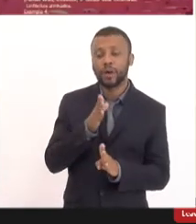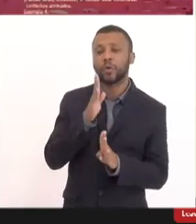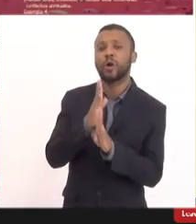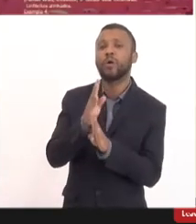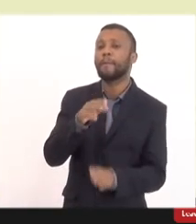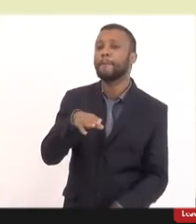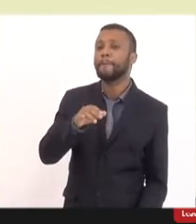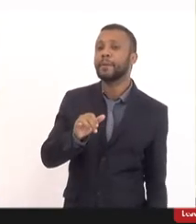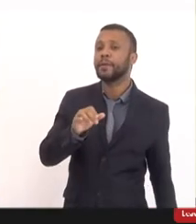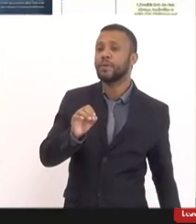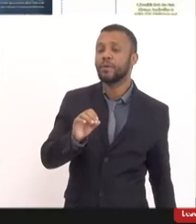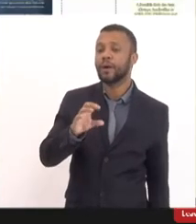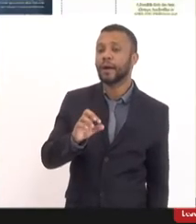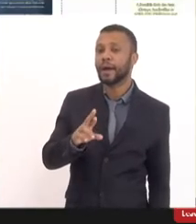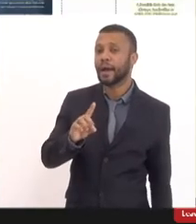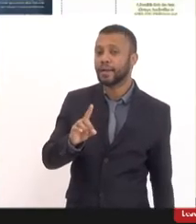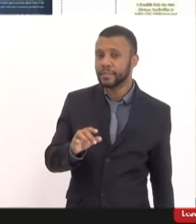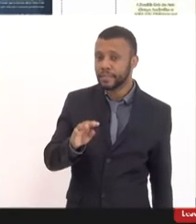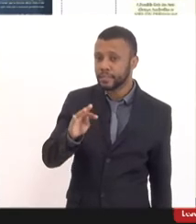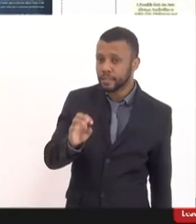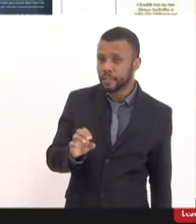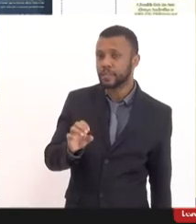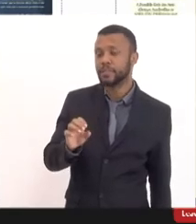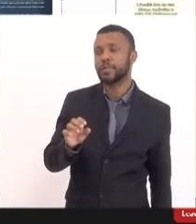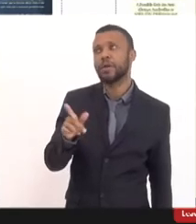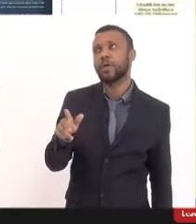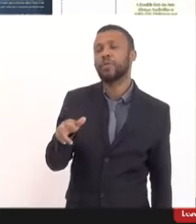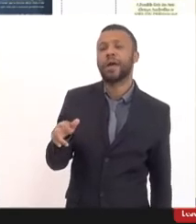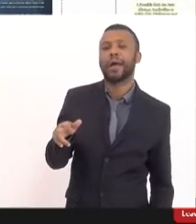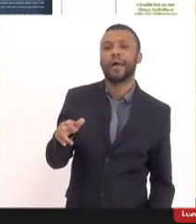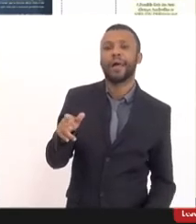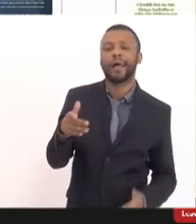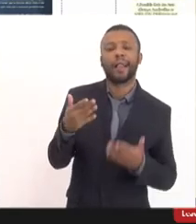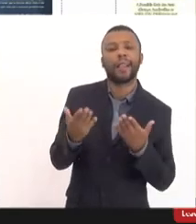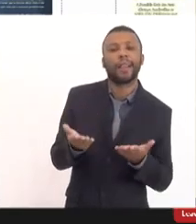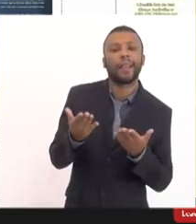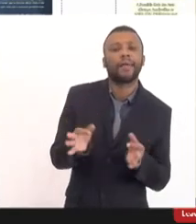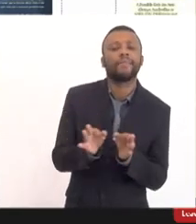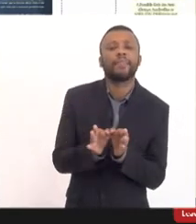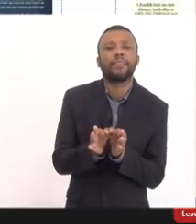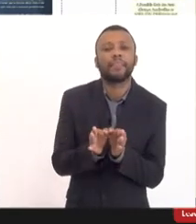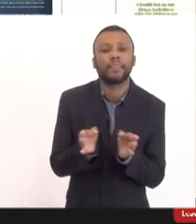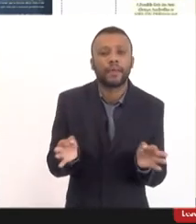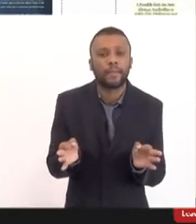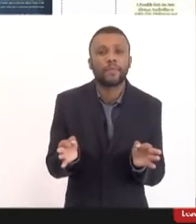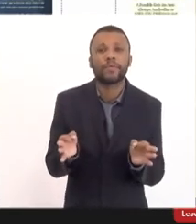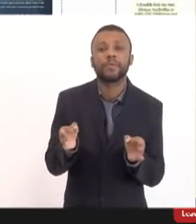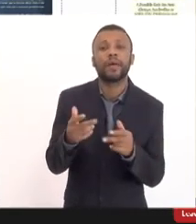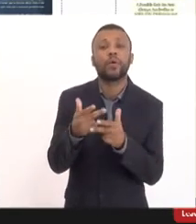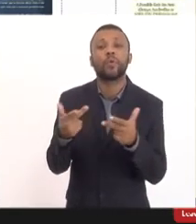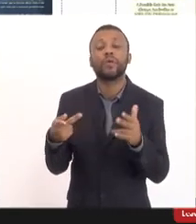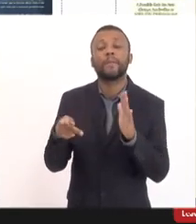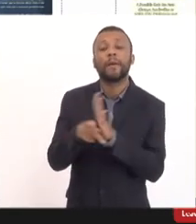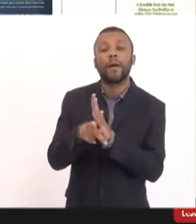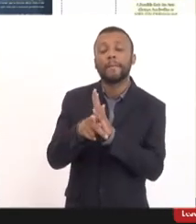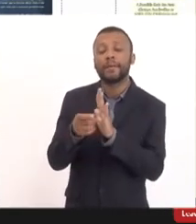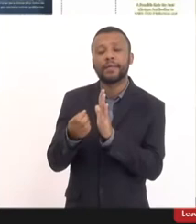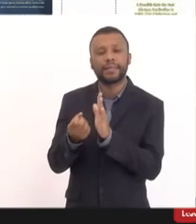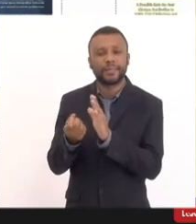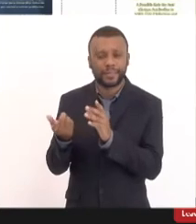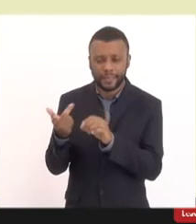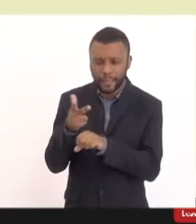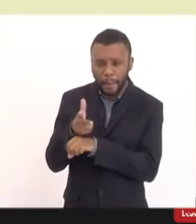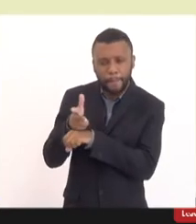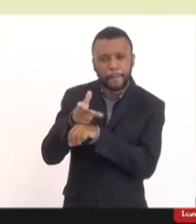pessoal não é só uma coisa que não mata não é uma miocardite leve isso daí é coisa da mídia isso não existe aqui é artigo do New England comprovando também